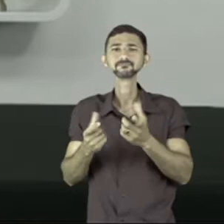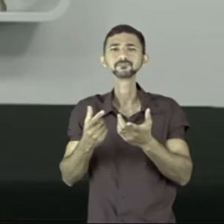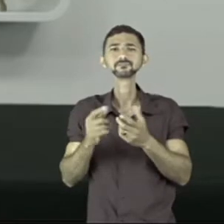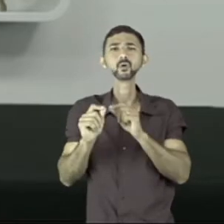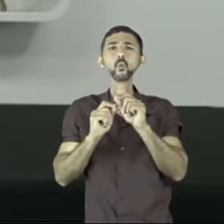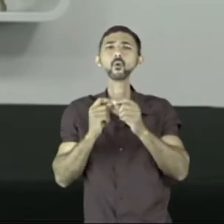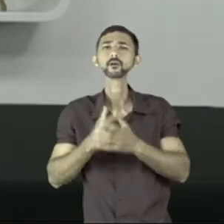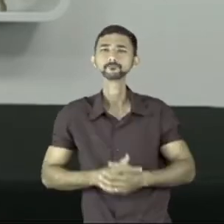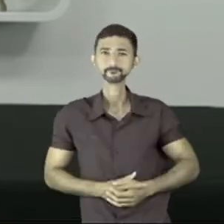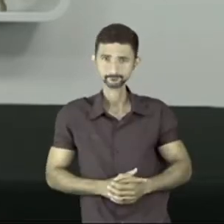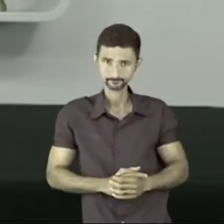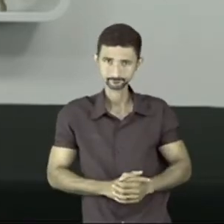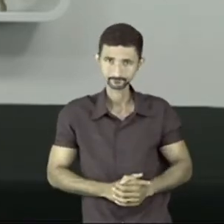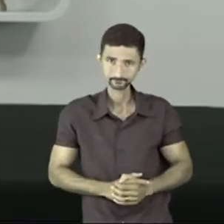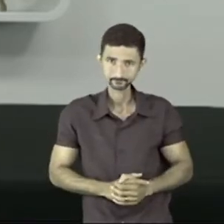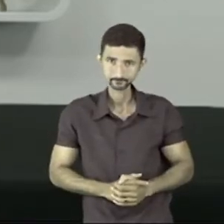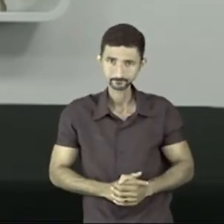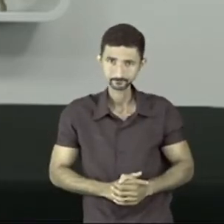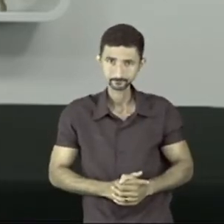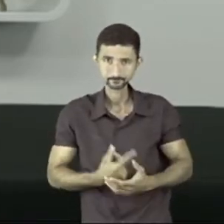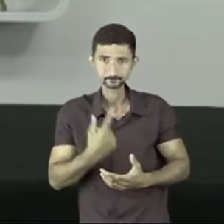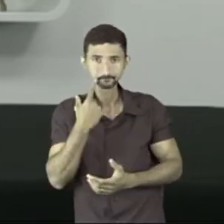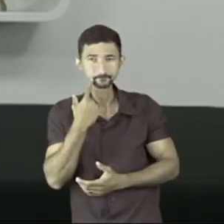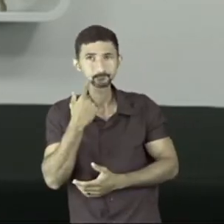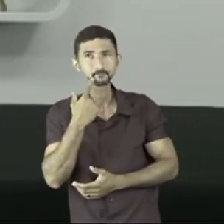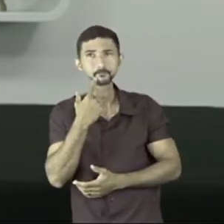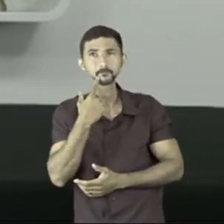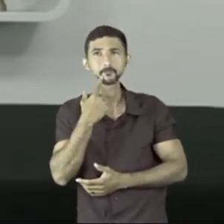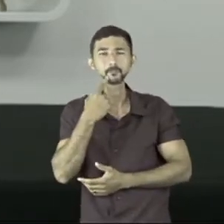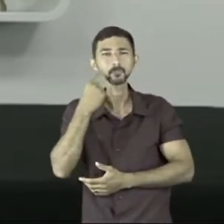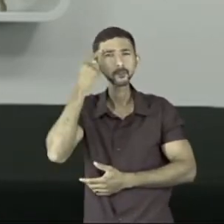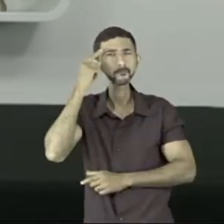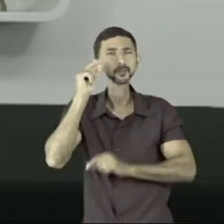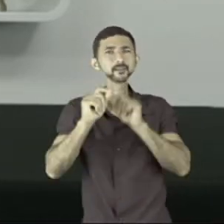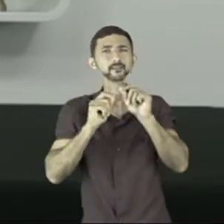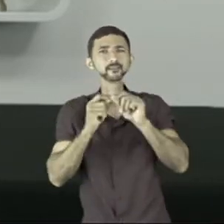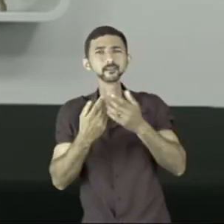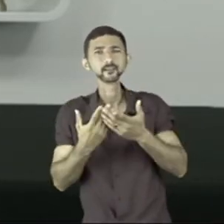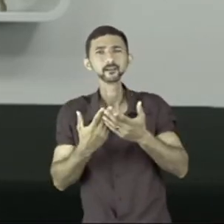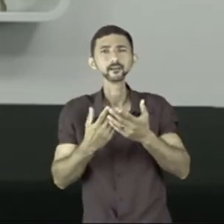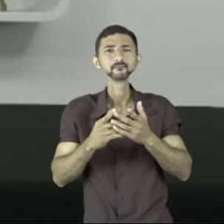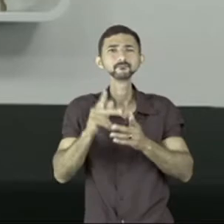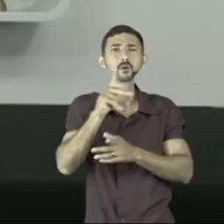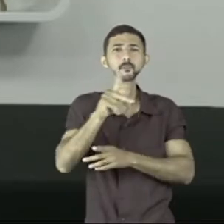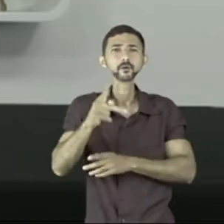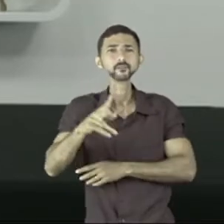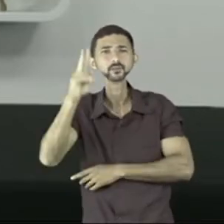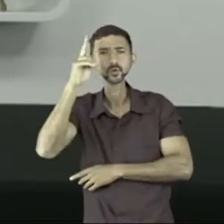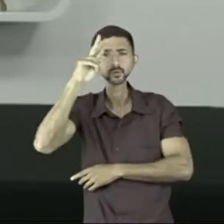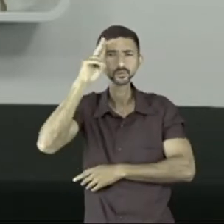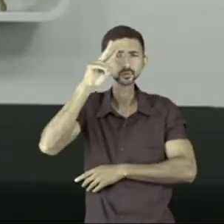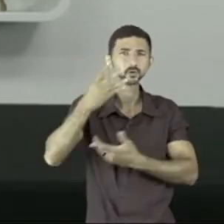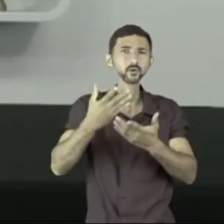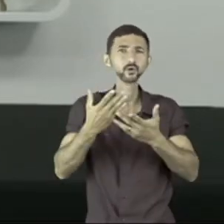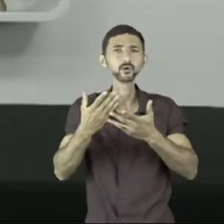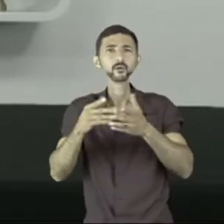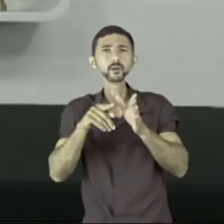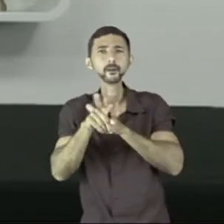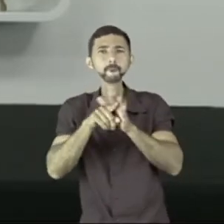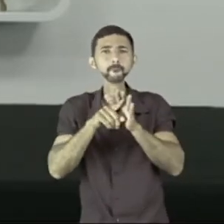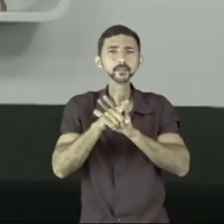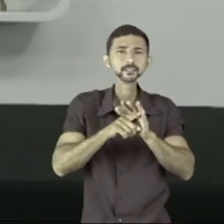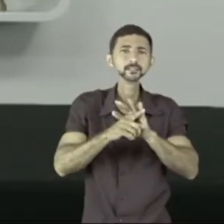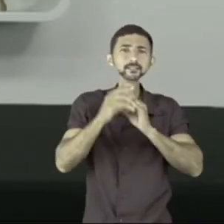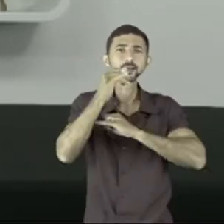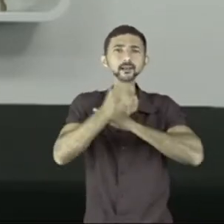de alguma coisa. Você pode, inclusive, perguntar ou para o seu professor de história ou pesquisar na internet